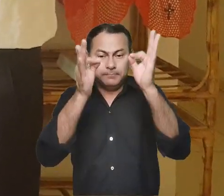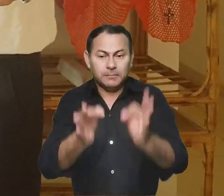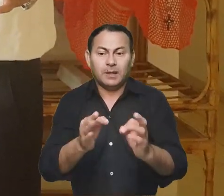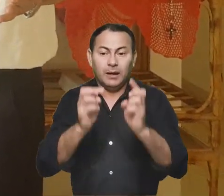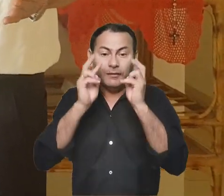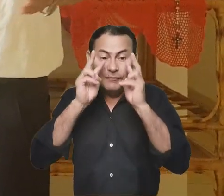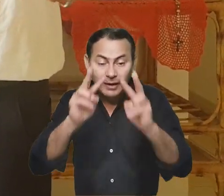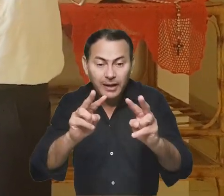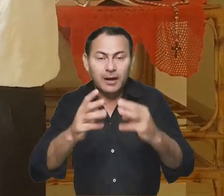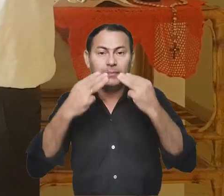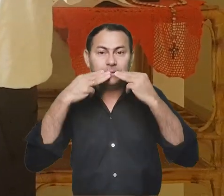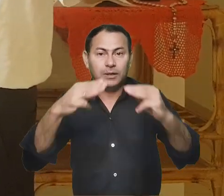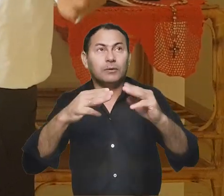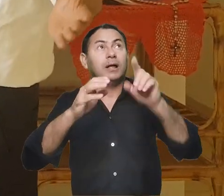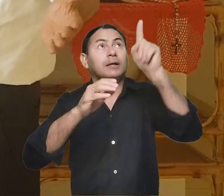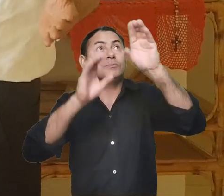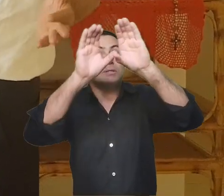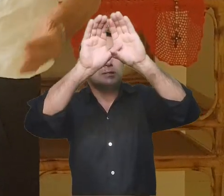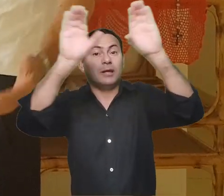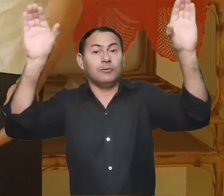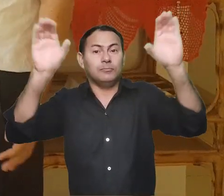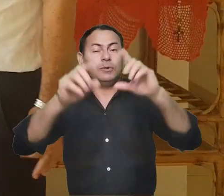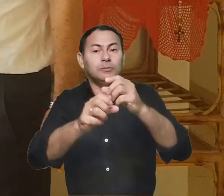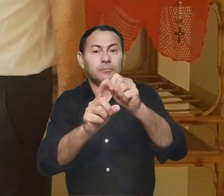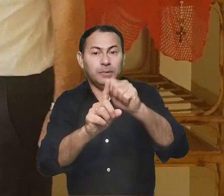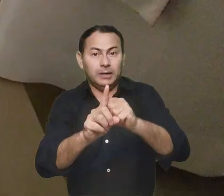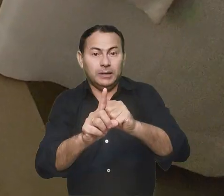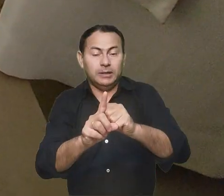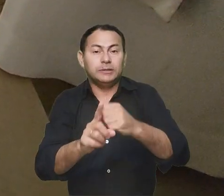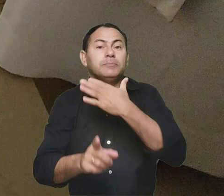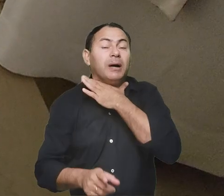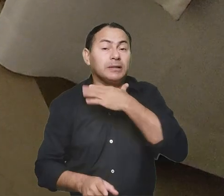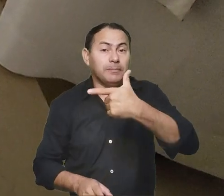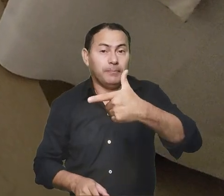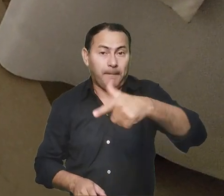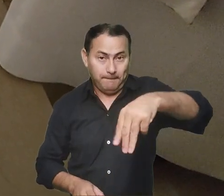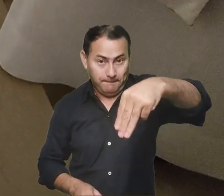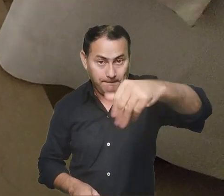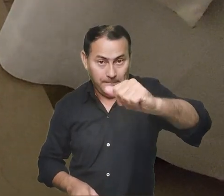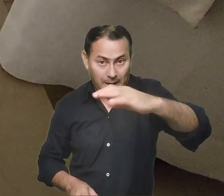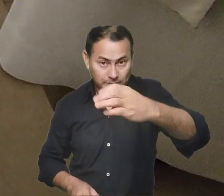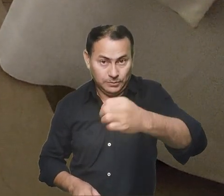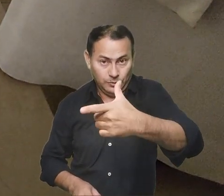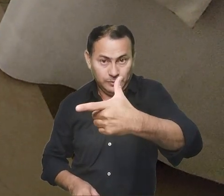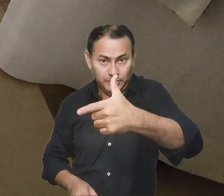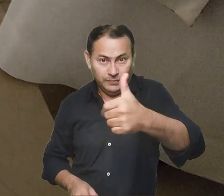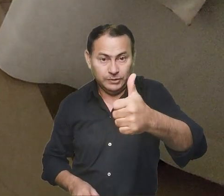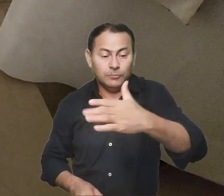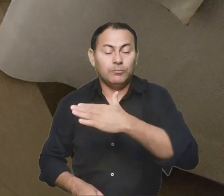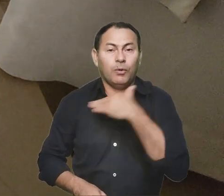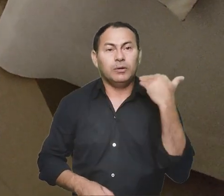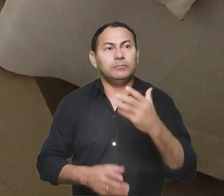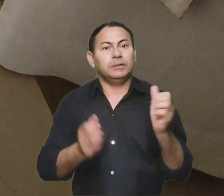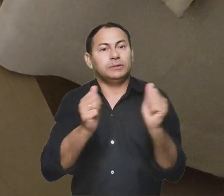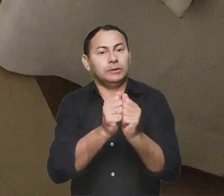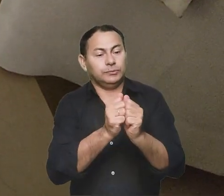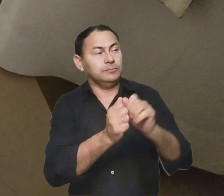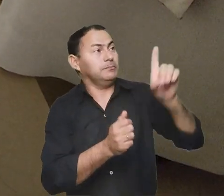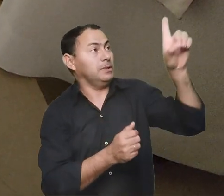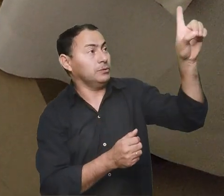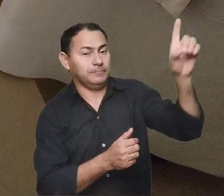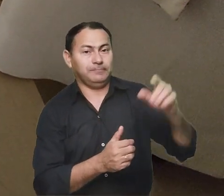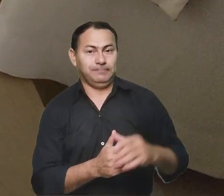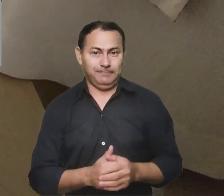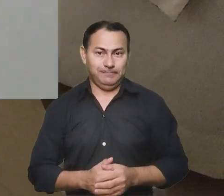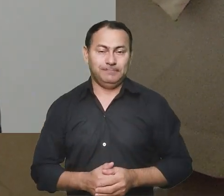certamente acompanha a missão do céu, pois em março de 2021, fez a sua Páscoa definitiva e está em